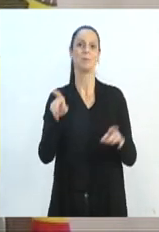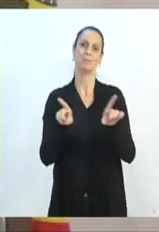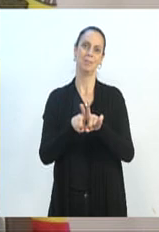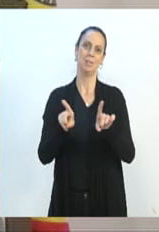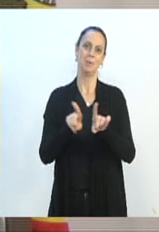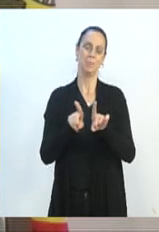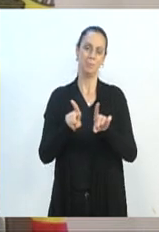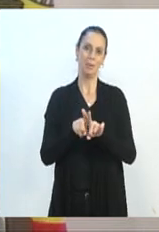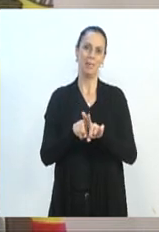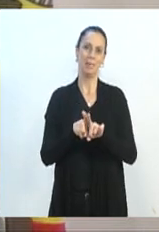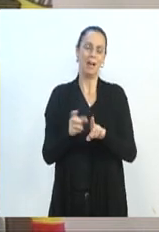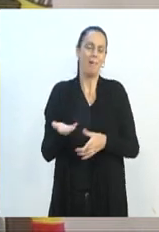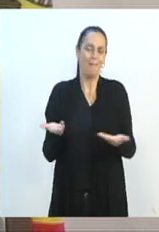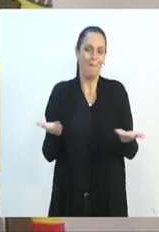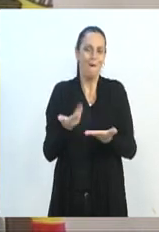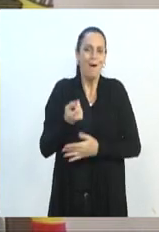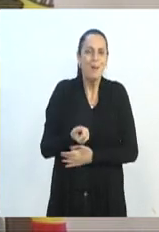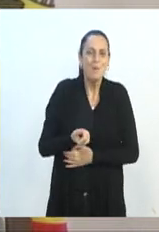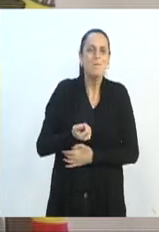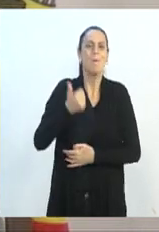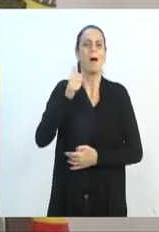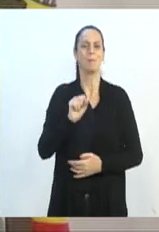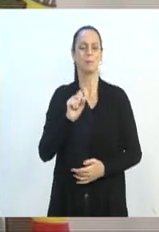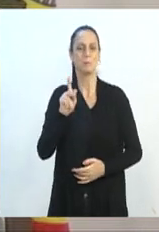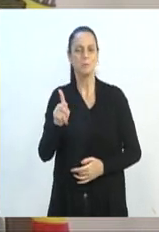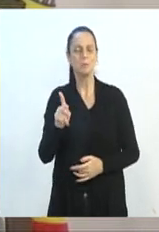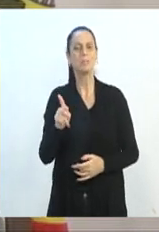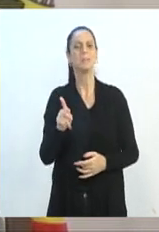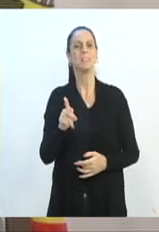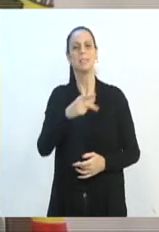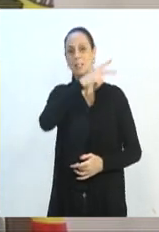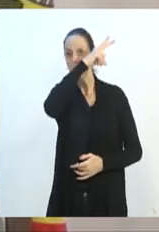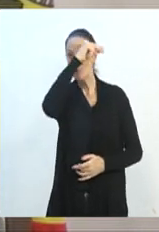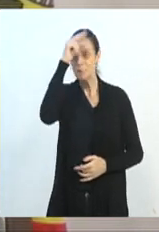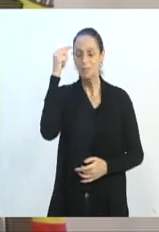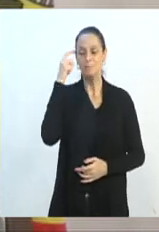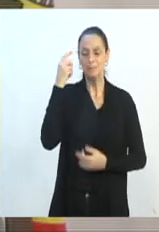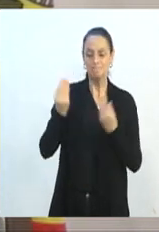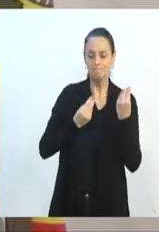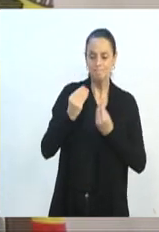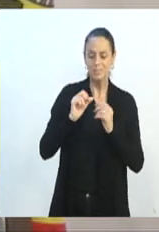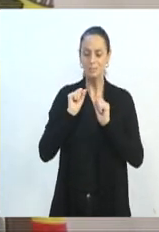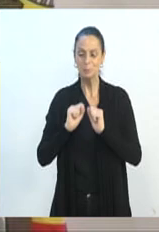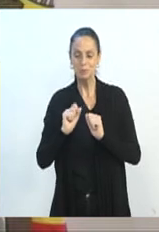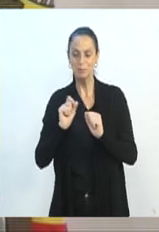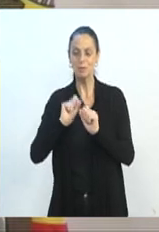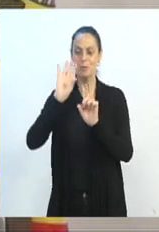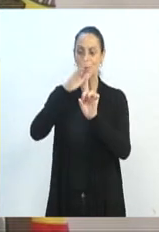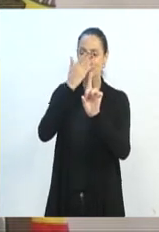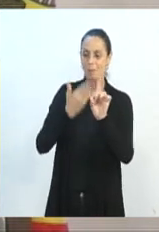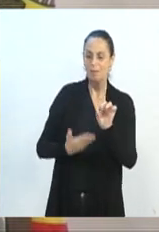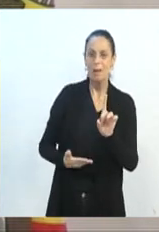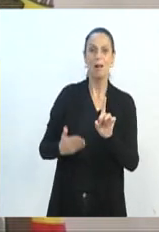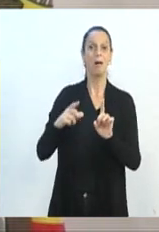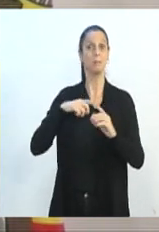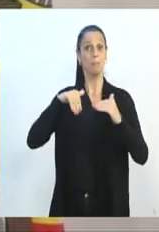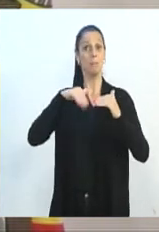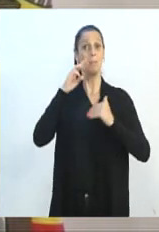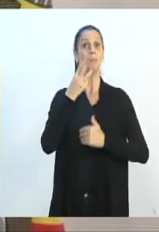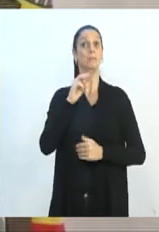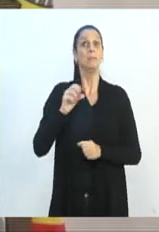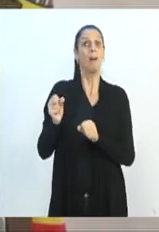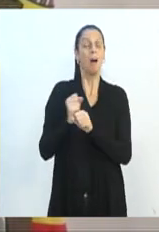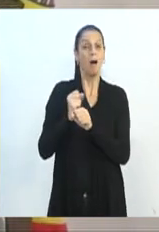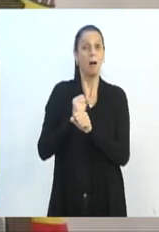final, que a prefeitura pudesse repensar um pouquinho em como homenagear essa pessoa que tem mais de 30 anos, e assim